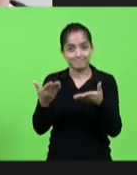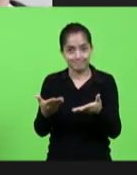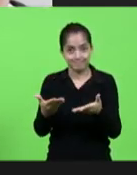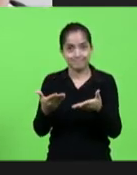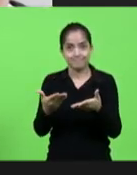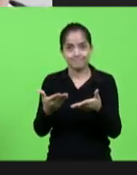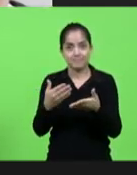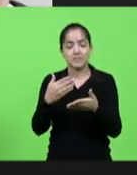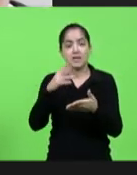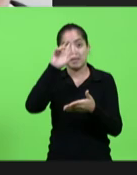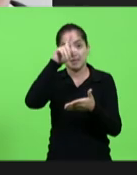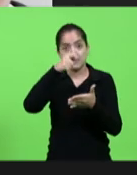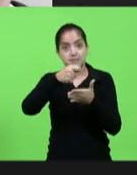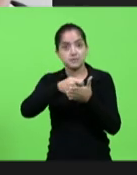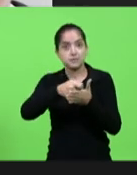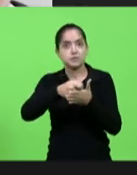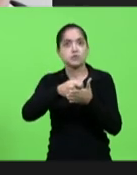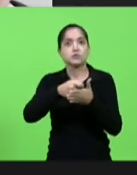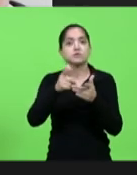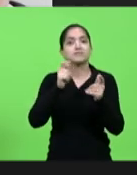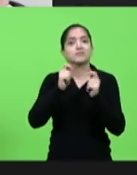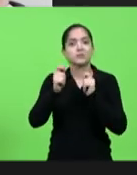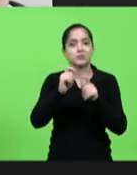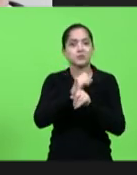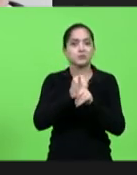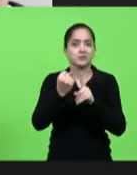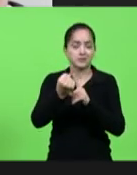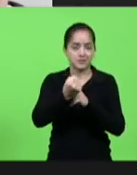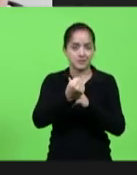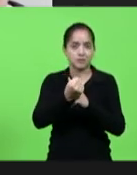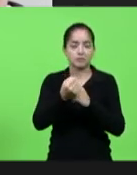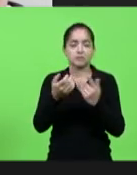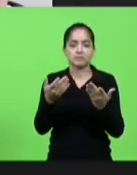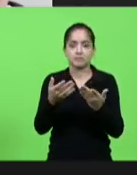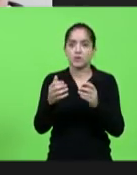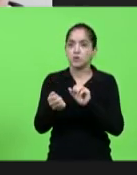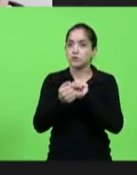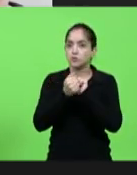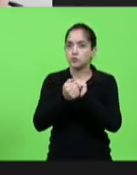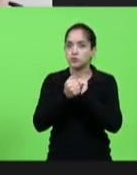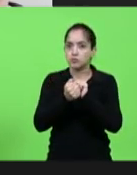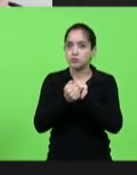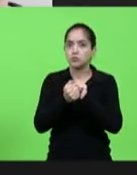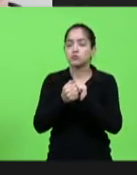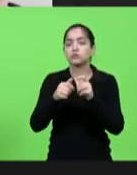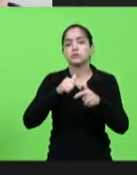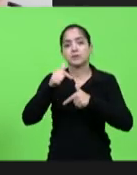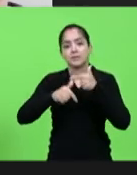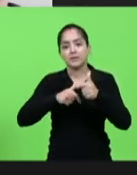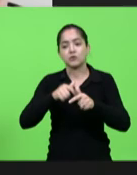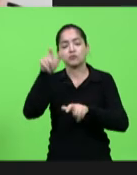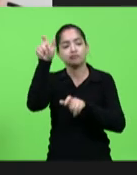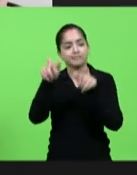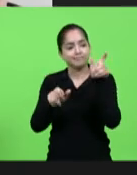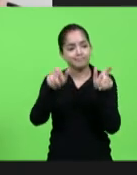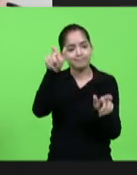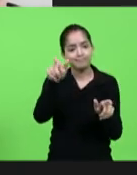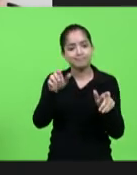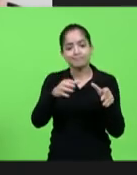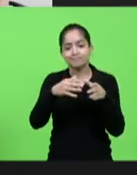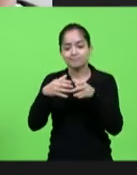esse importante espaço de controle social continuamos juntos usuários trabalhadores entidades